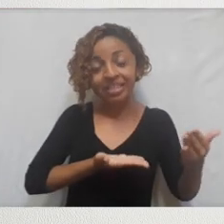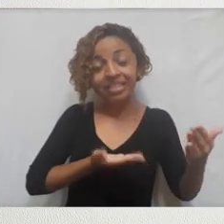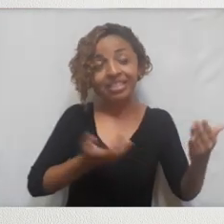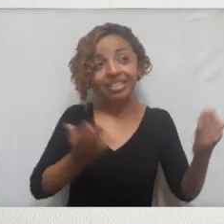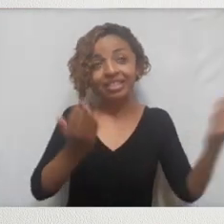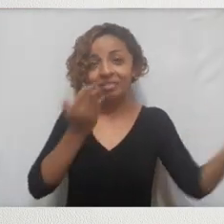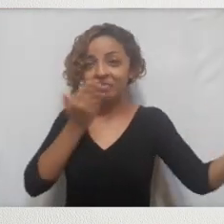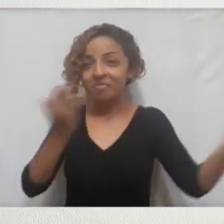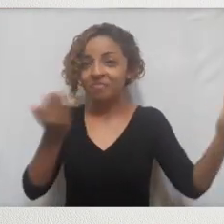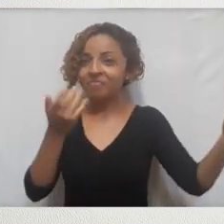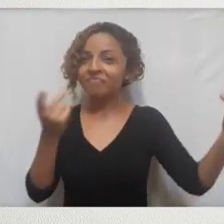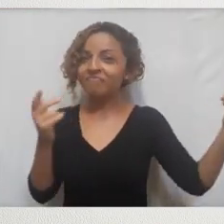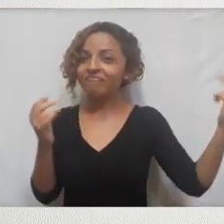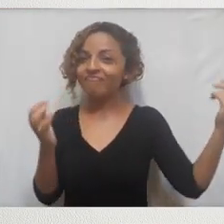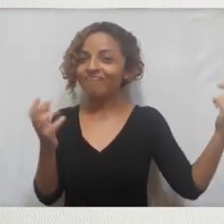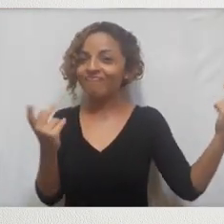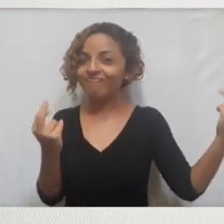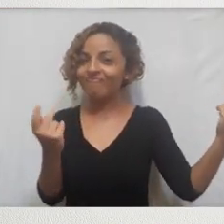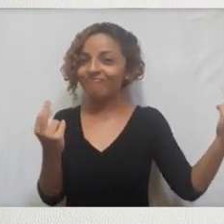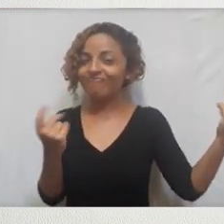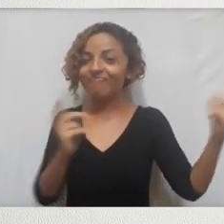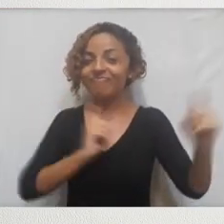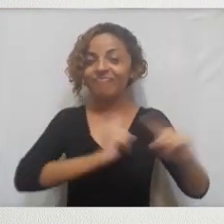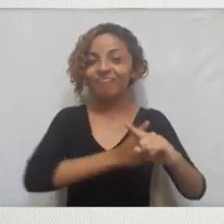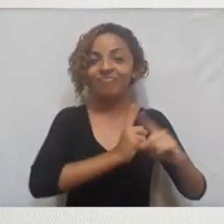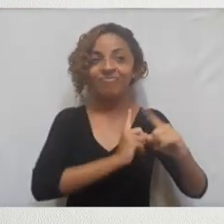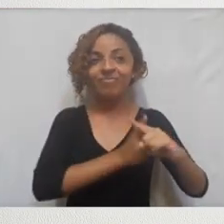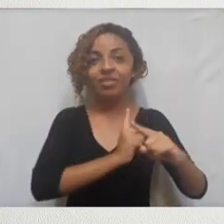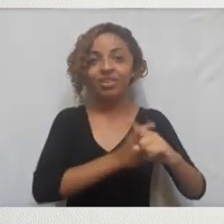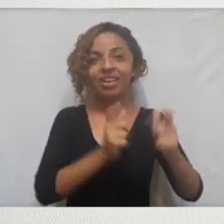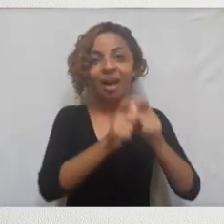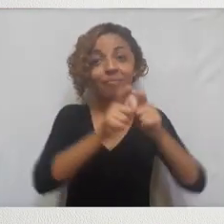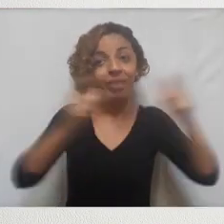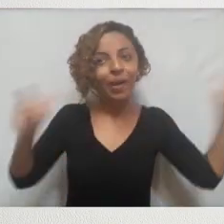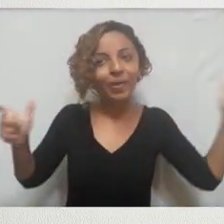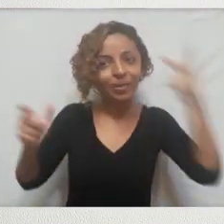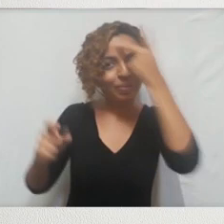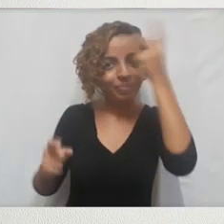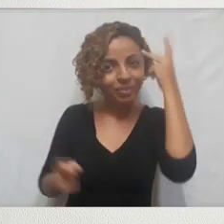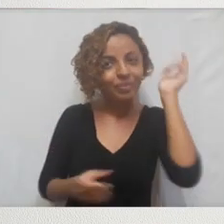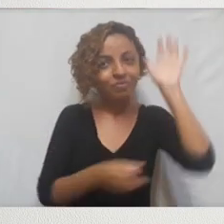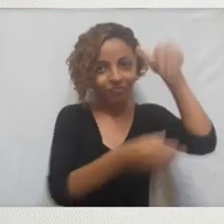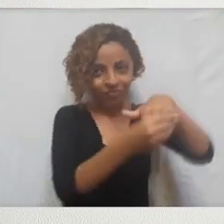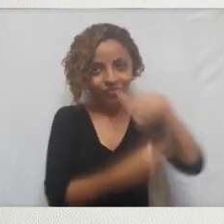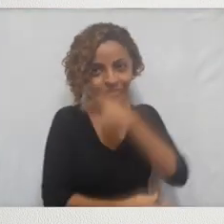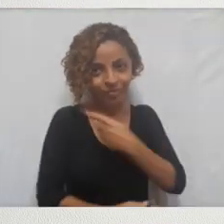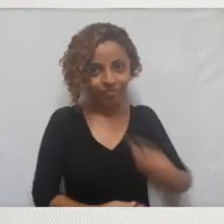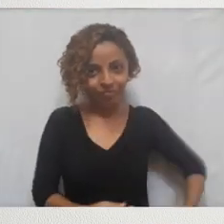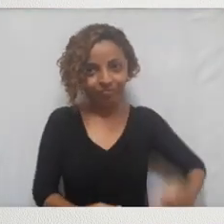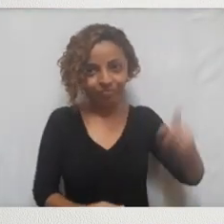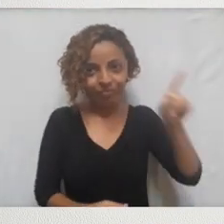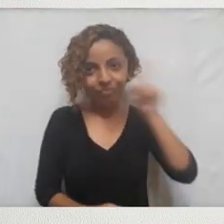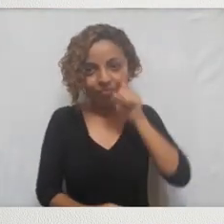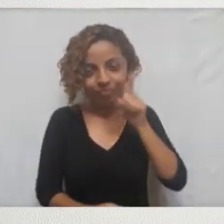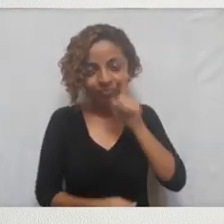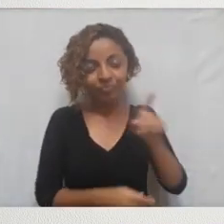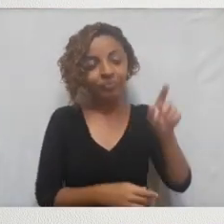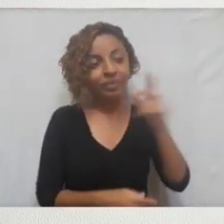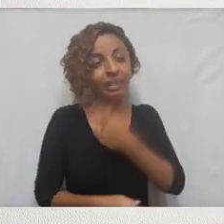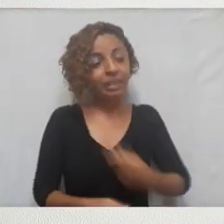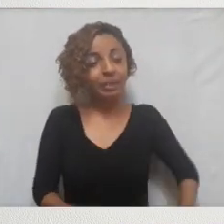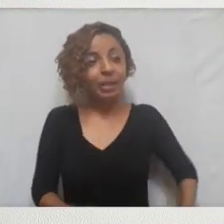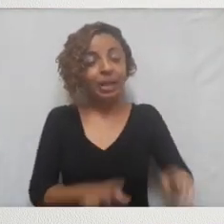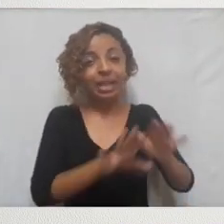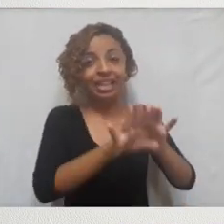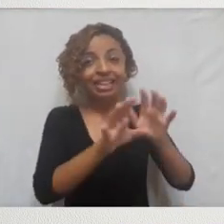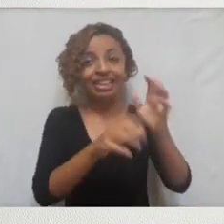um profissionismo ideológico mesmo, de fato. É uma ideia política, é uma ideia social, de